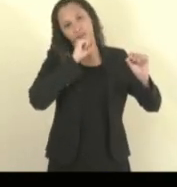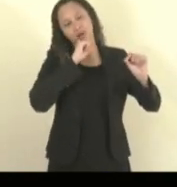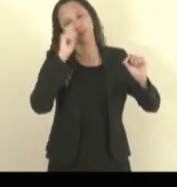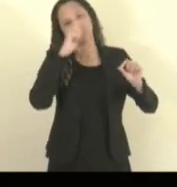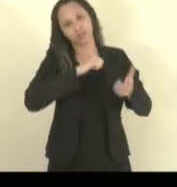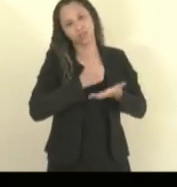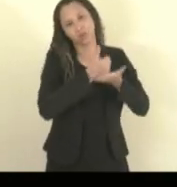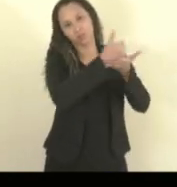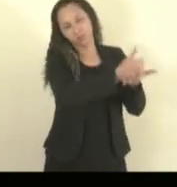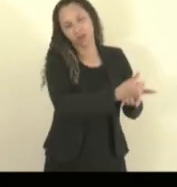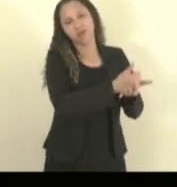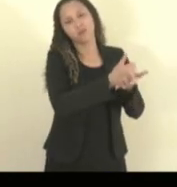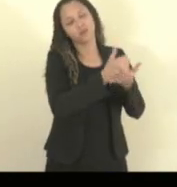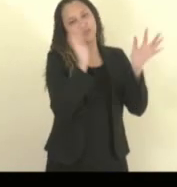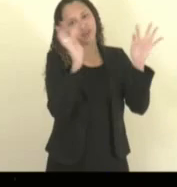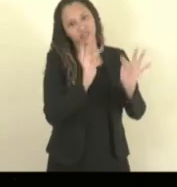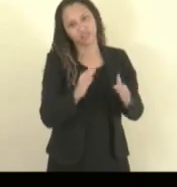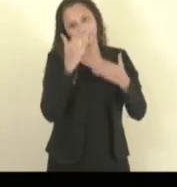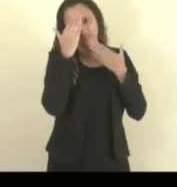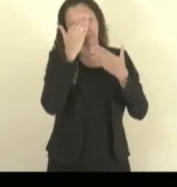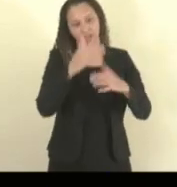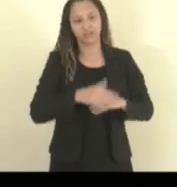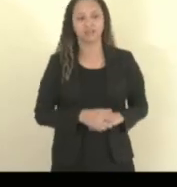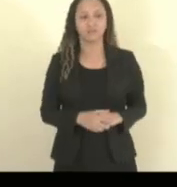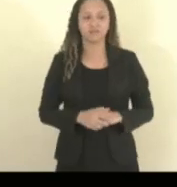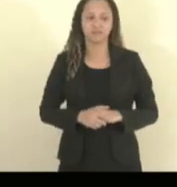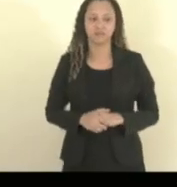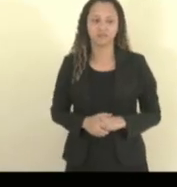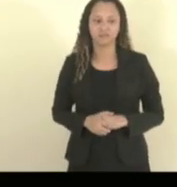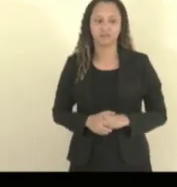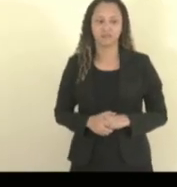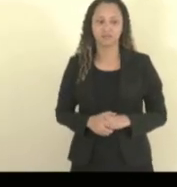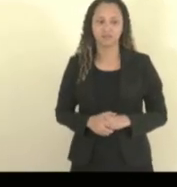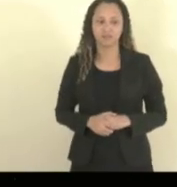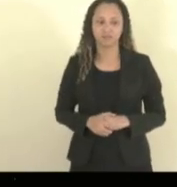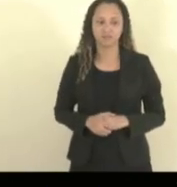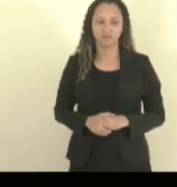Ficamos muito felizes. Obrigada. Diploma aqui. Vamos colocar aqui, né?